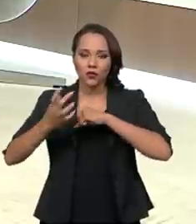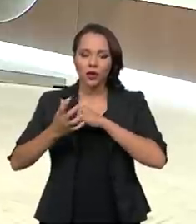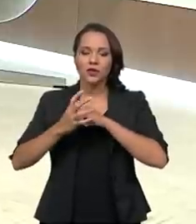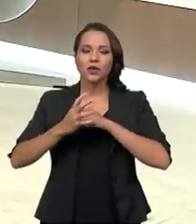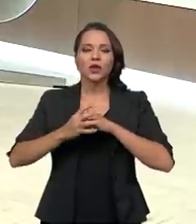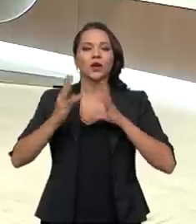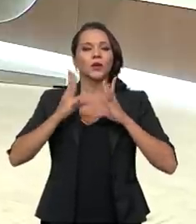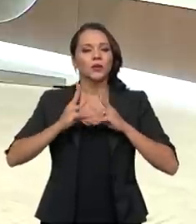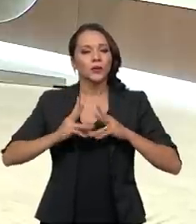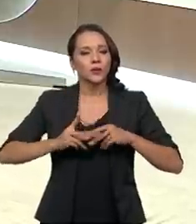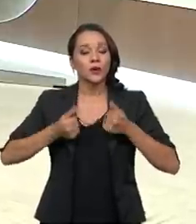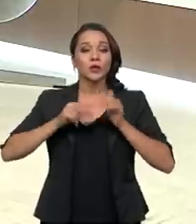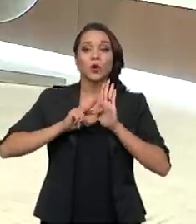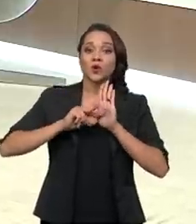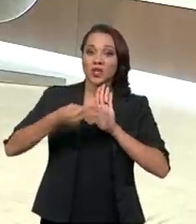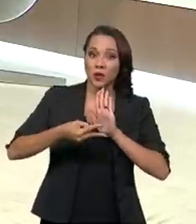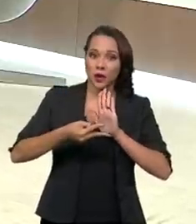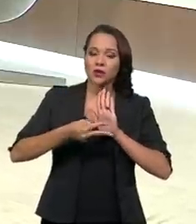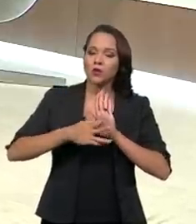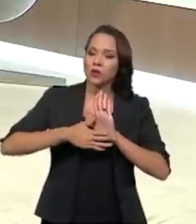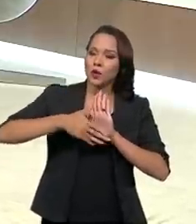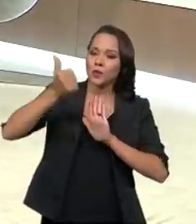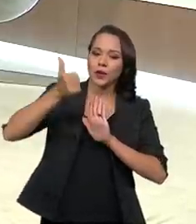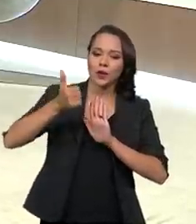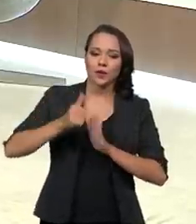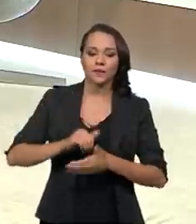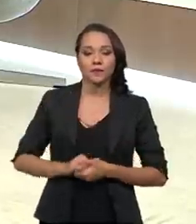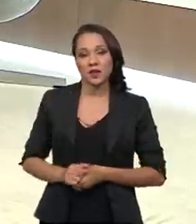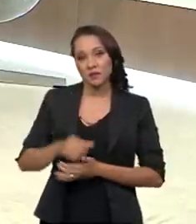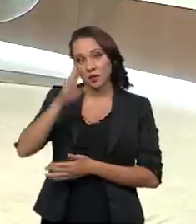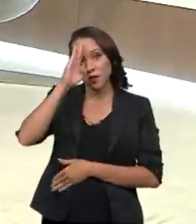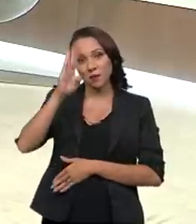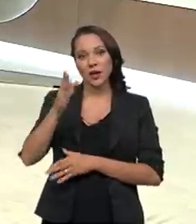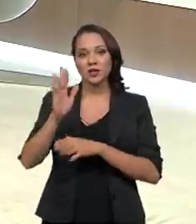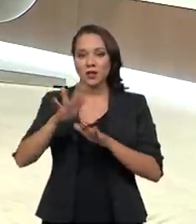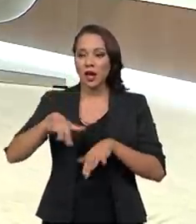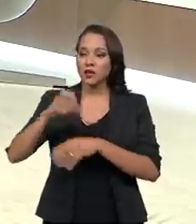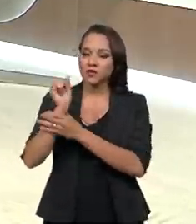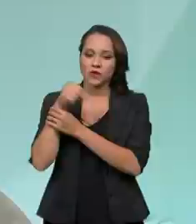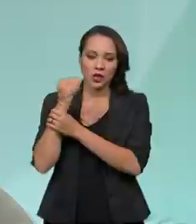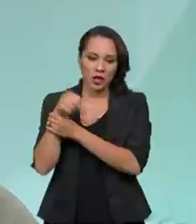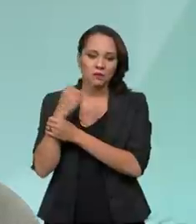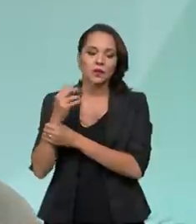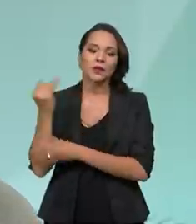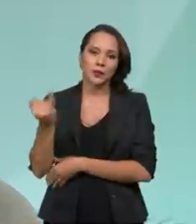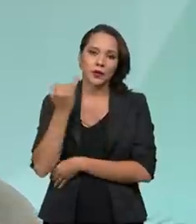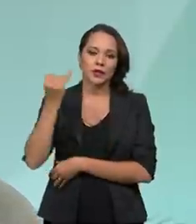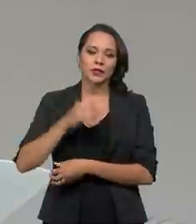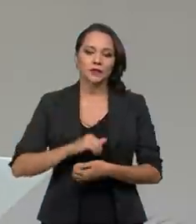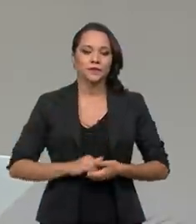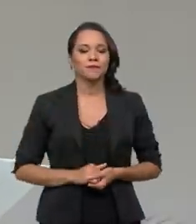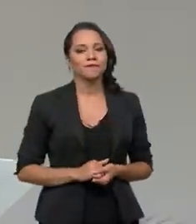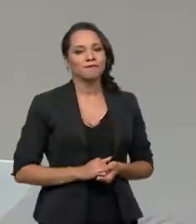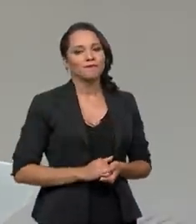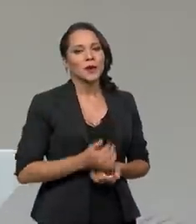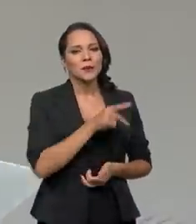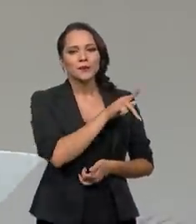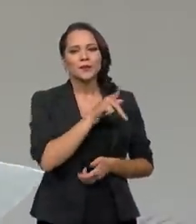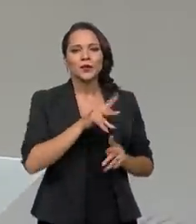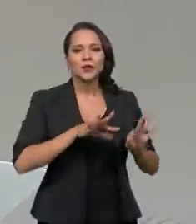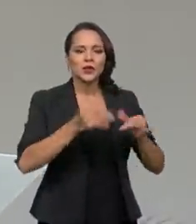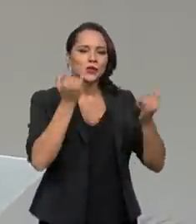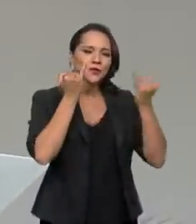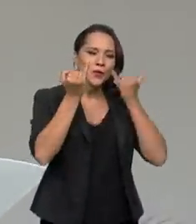recuperado de sequelas que ficaram. Principalmente na parte fisioterápica, isso é muito importante. Presidente, todas essas